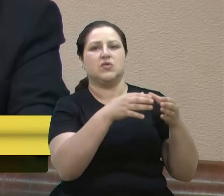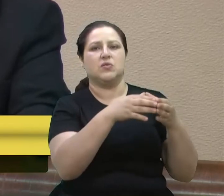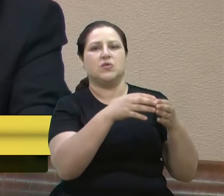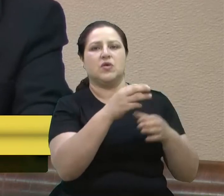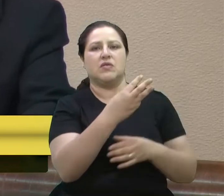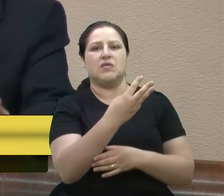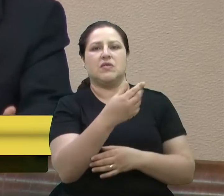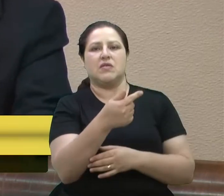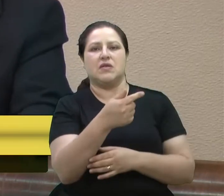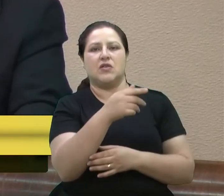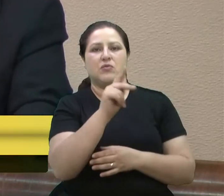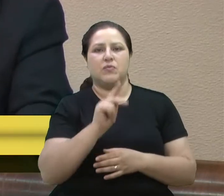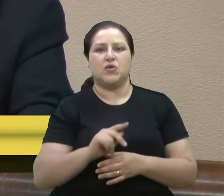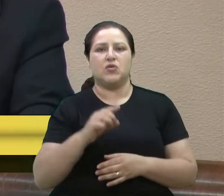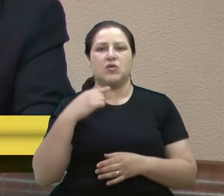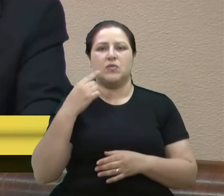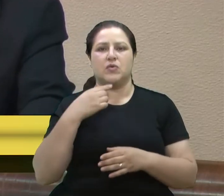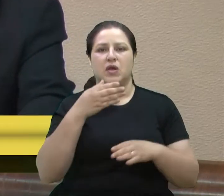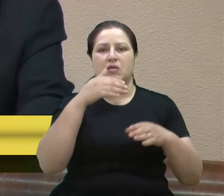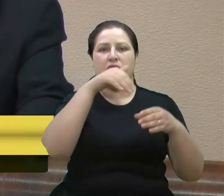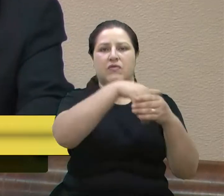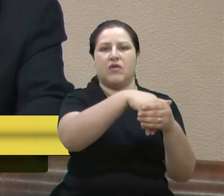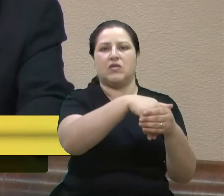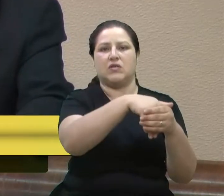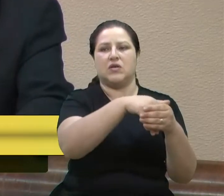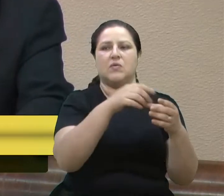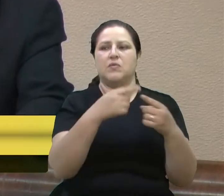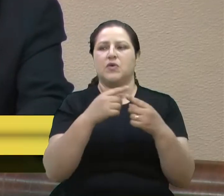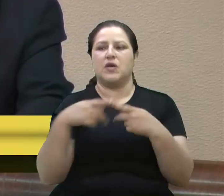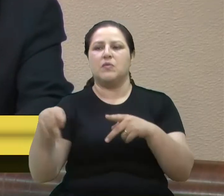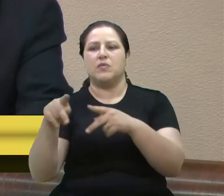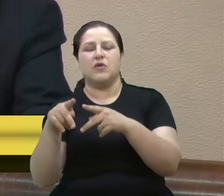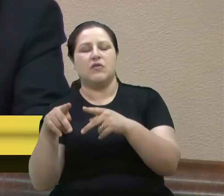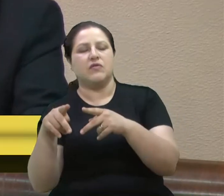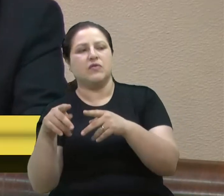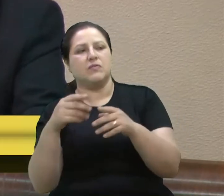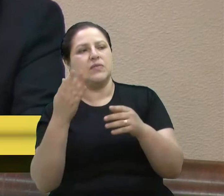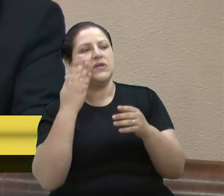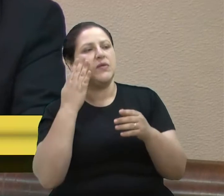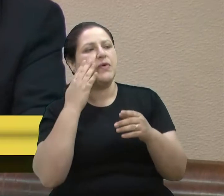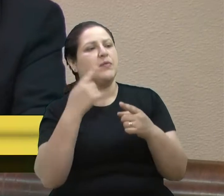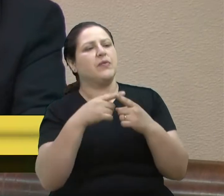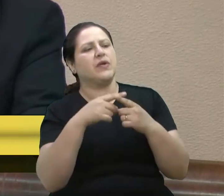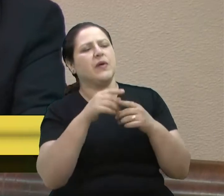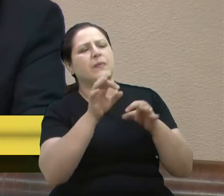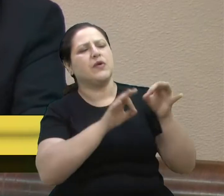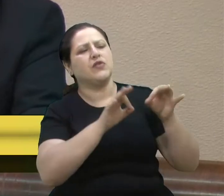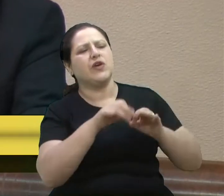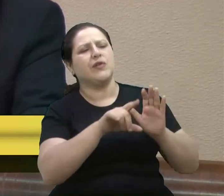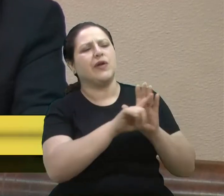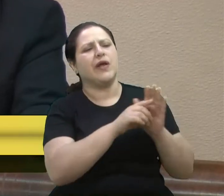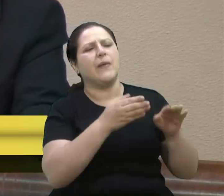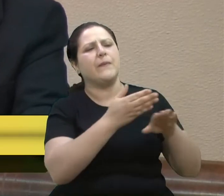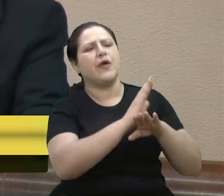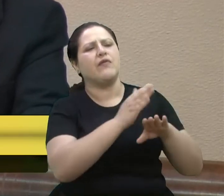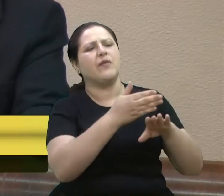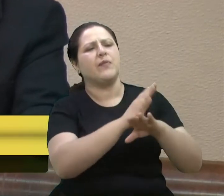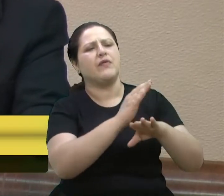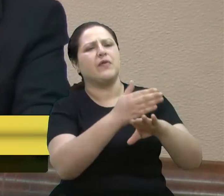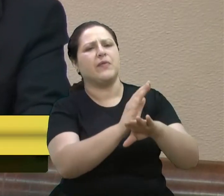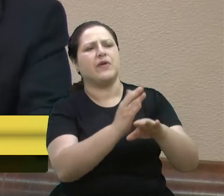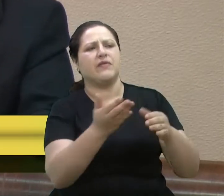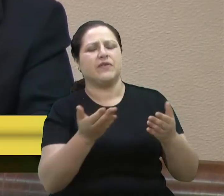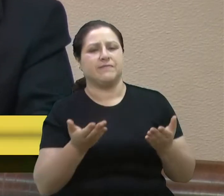em determinadas aprovações de determinados projetos de lei, que às vezes,